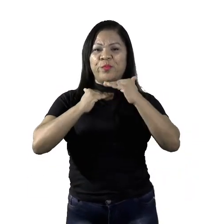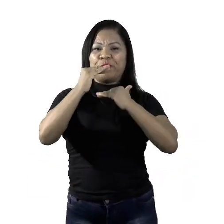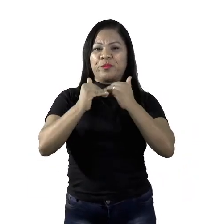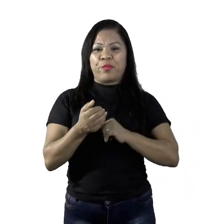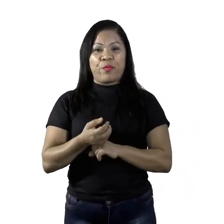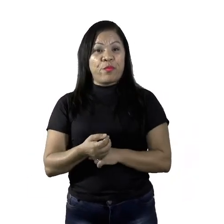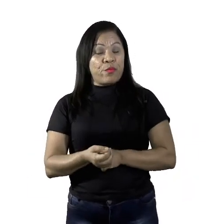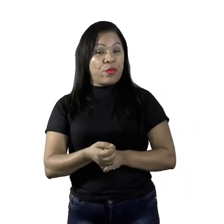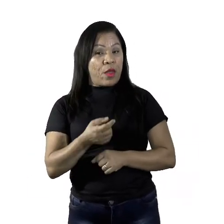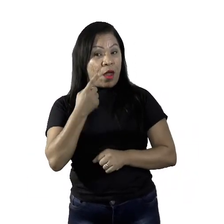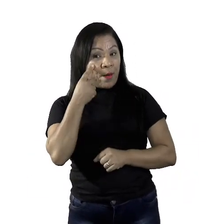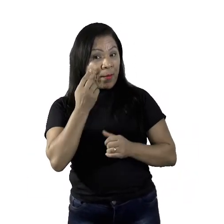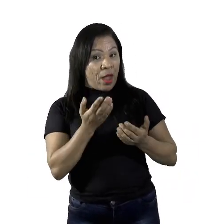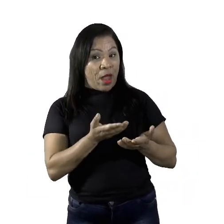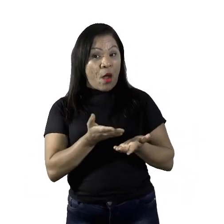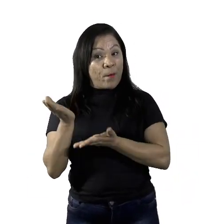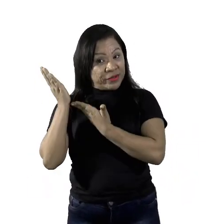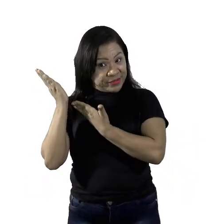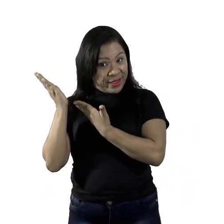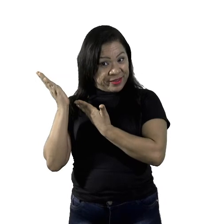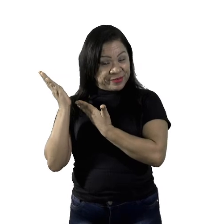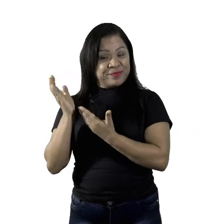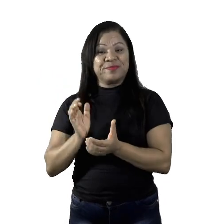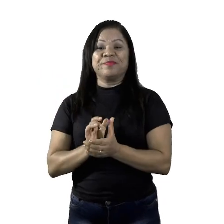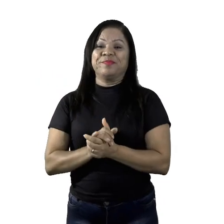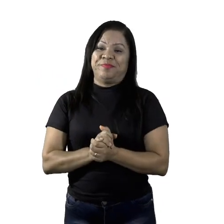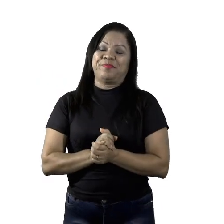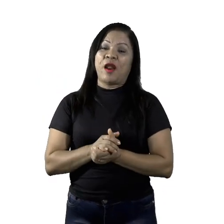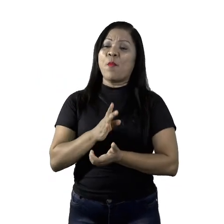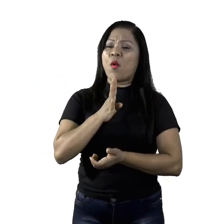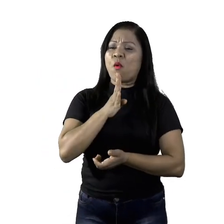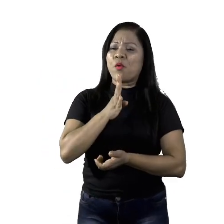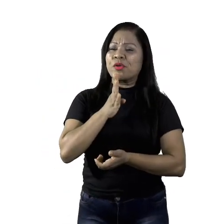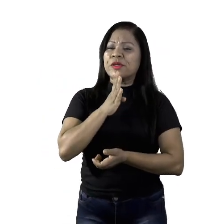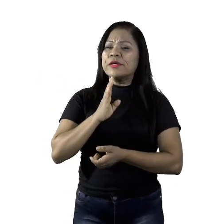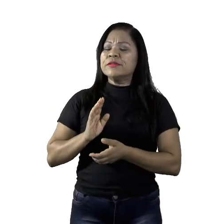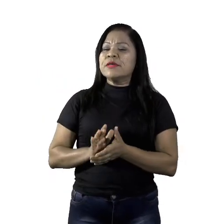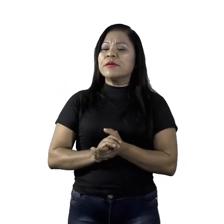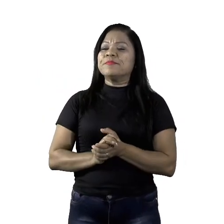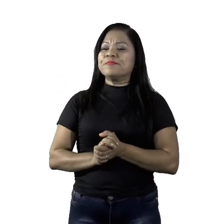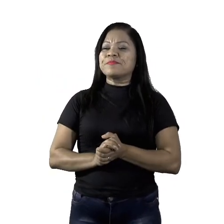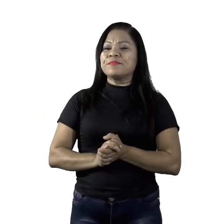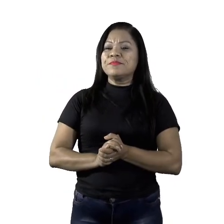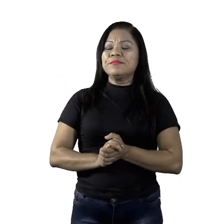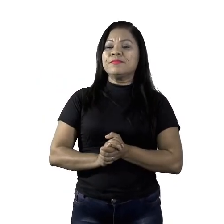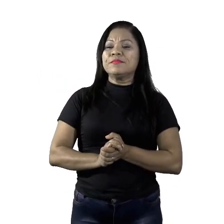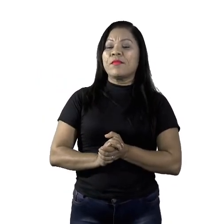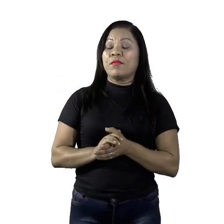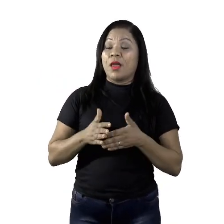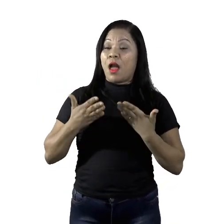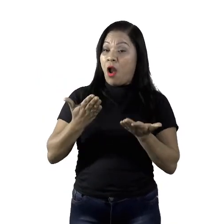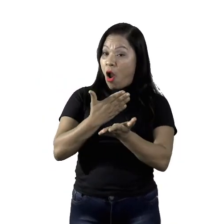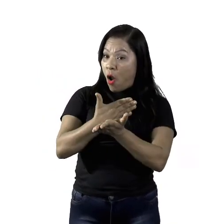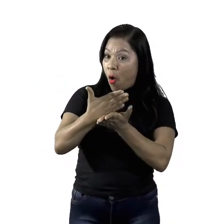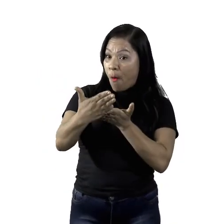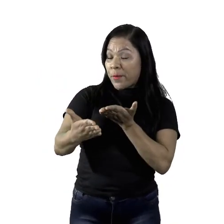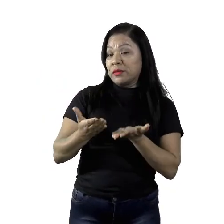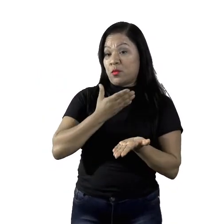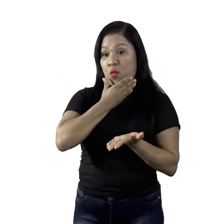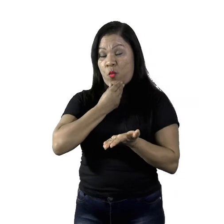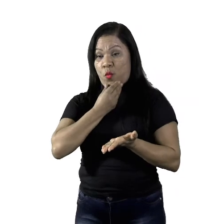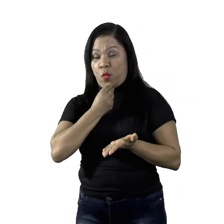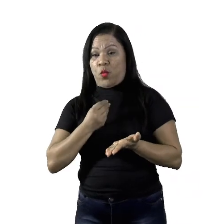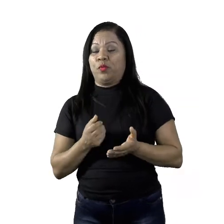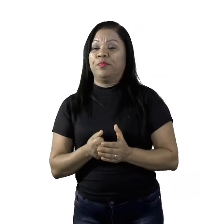Vamos agora conhecer os sinais da puberdade, tanto nos meninos quanto nas meninas. Vamos começar pelos meninos. Nos